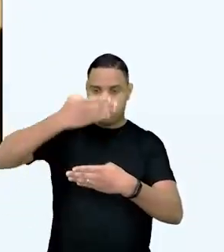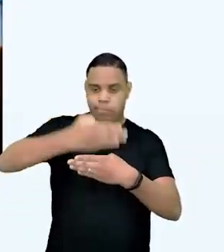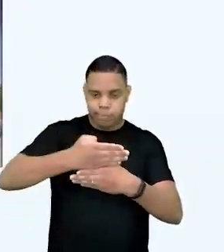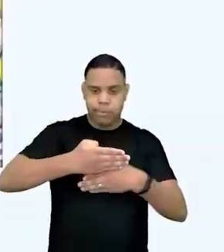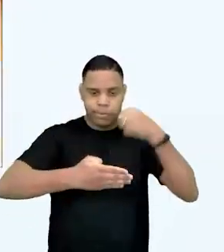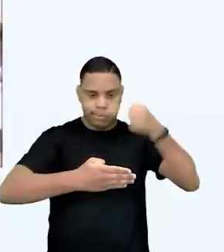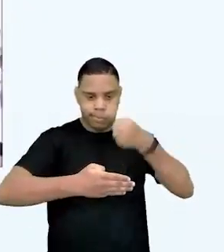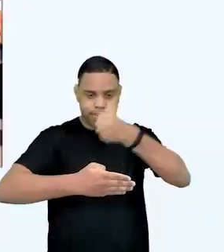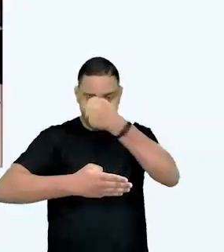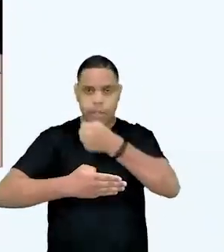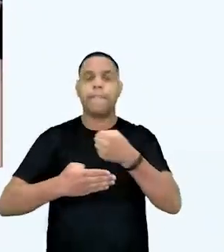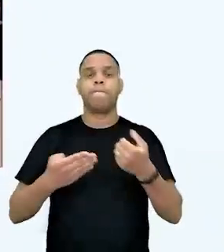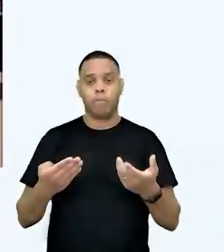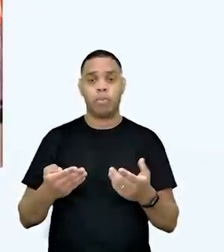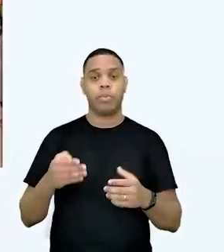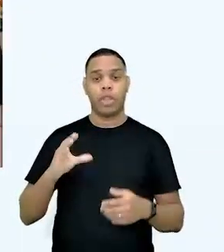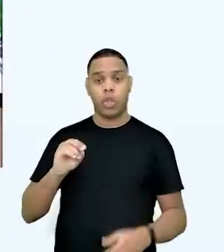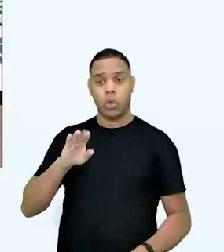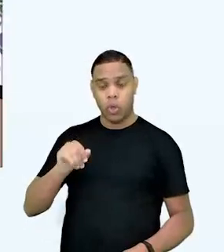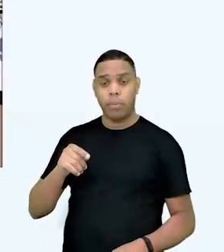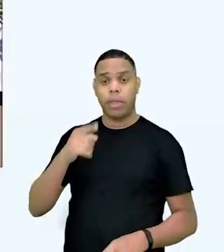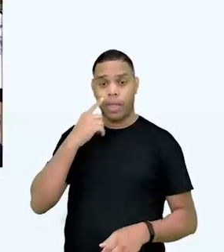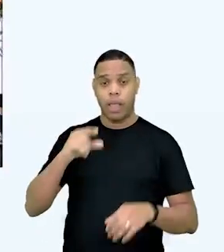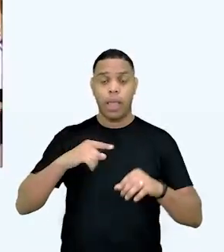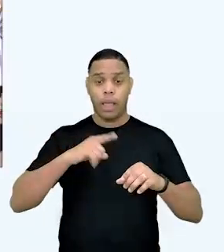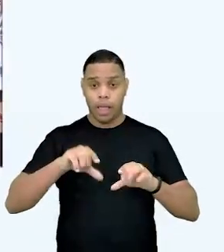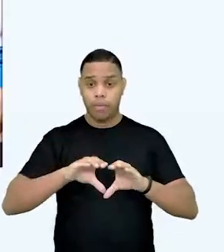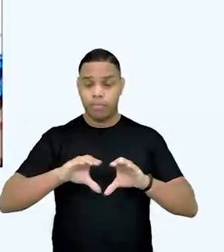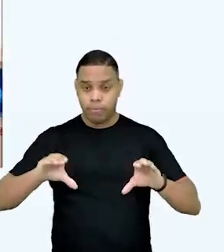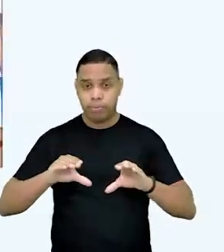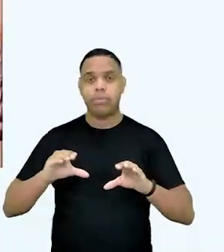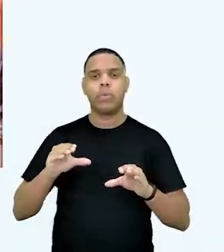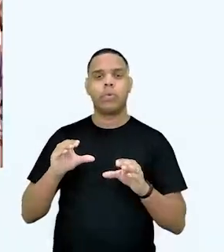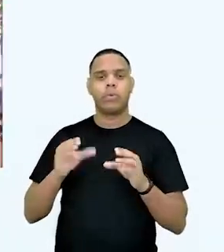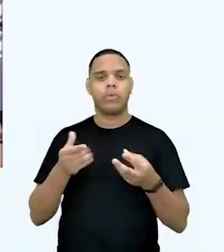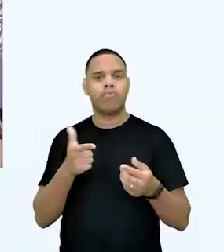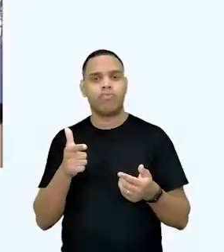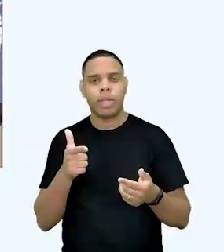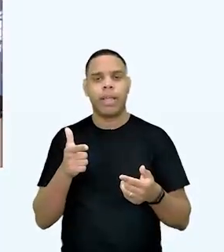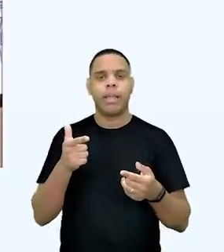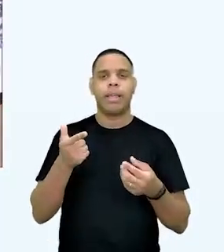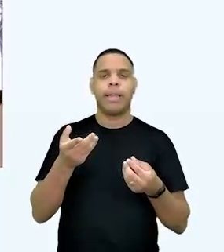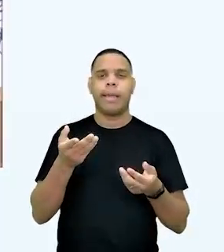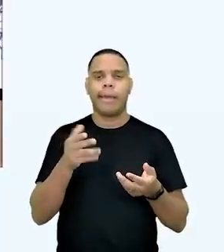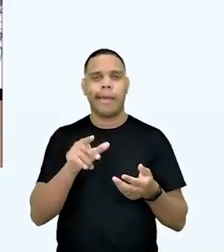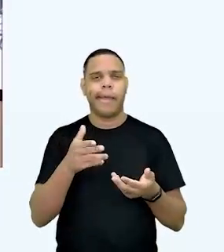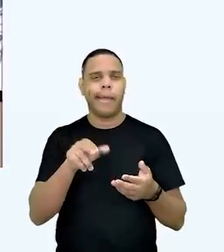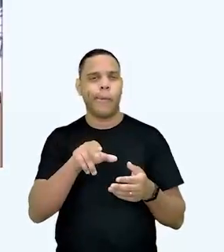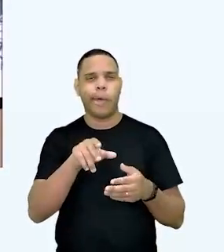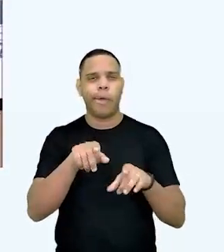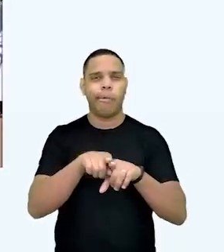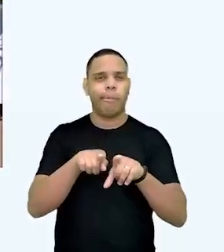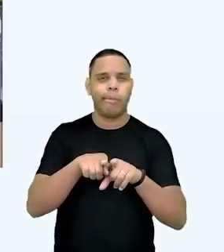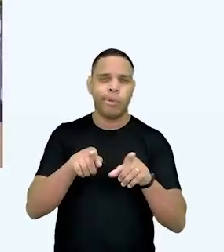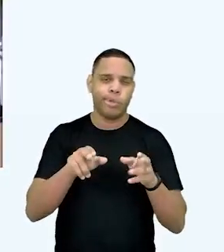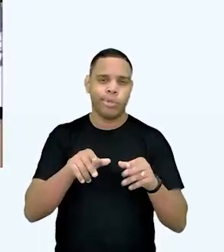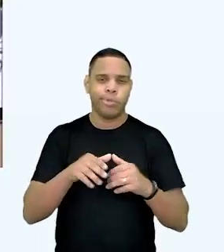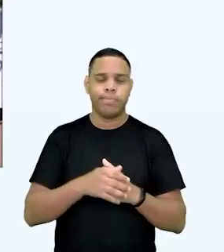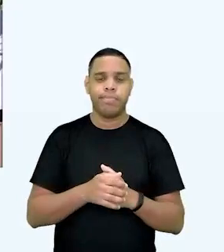vai... E o COBE, essa coisa, é um monolito, né? Ele é uma casa única, ele não tem nenhuma, assim...